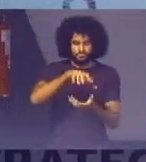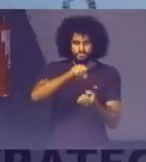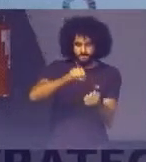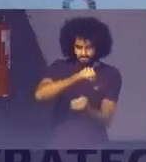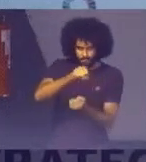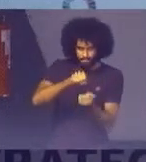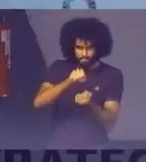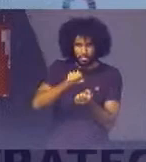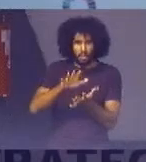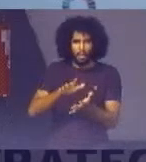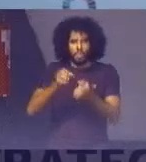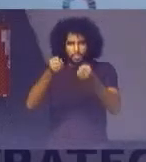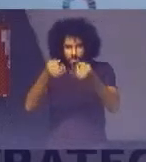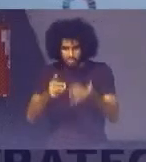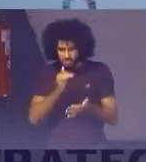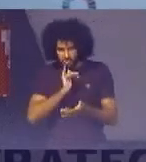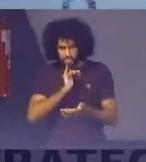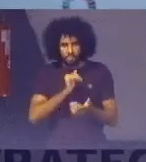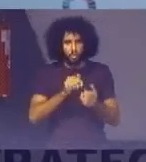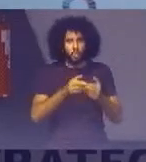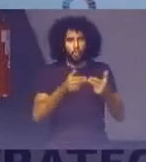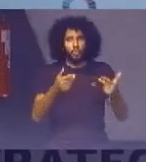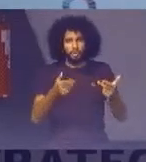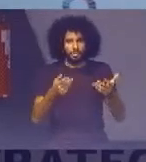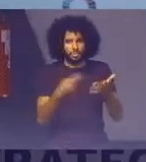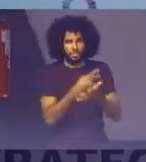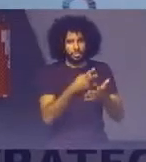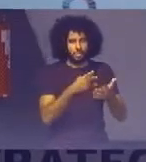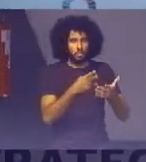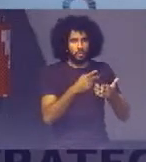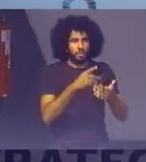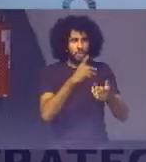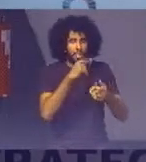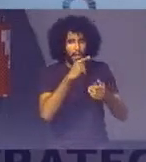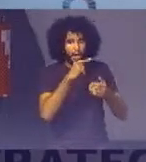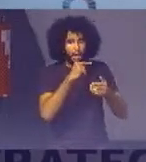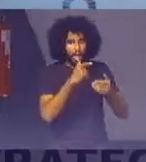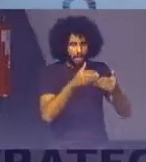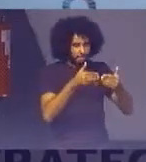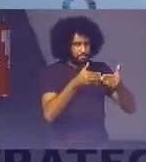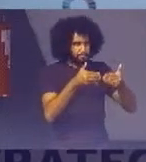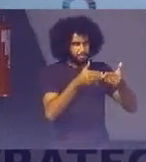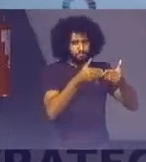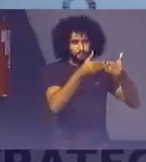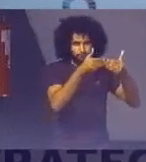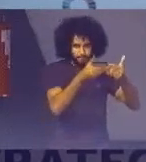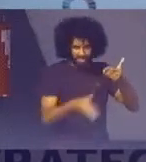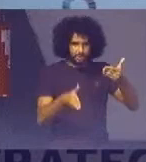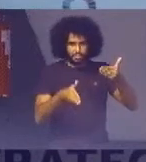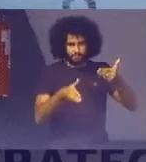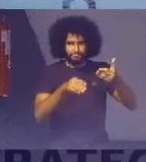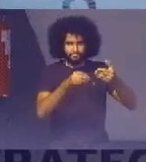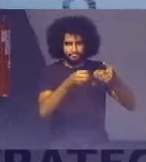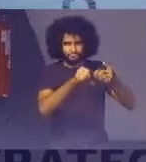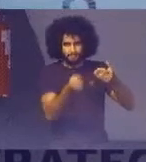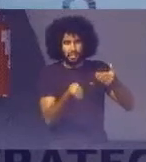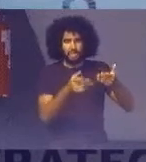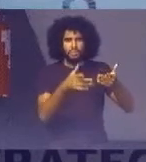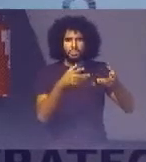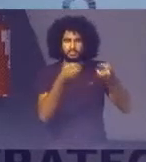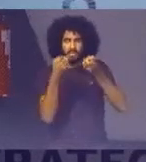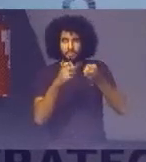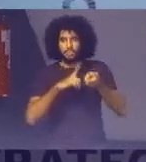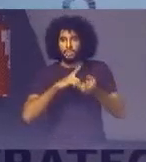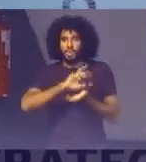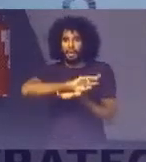eu falo Em acidentes Com barragens Que o observatório Está apreciando Vocês tem ideia De quantas